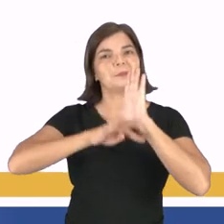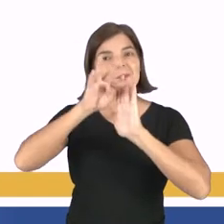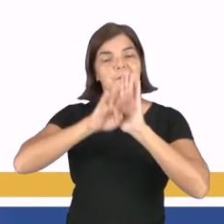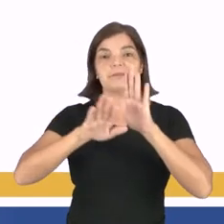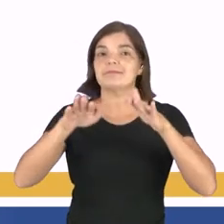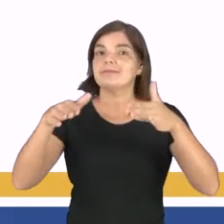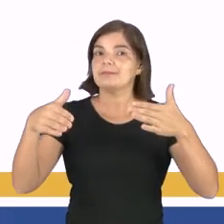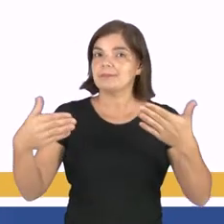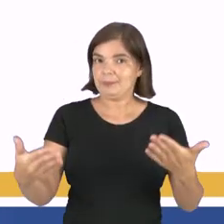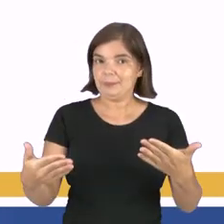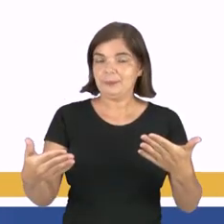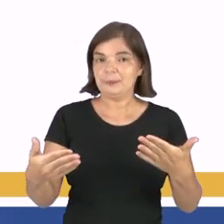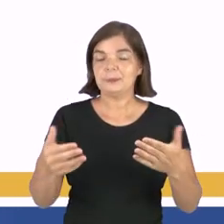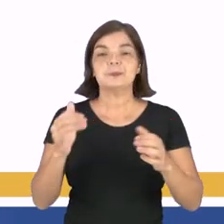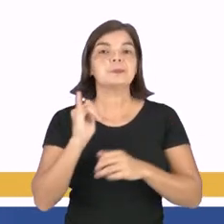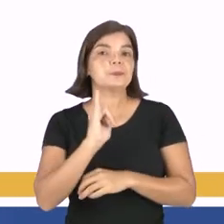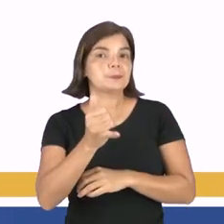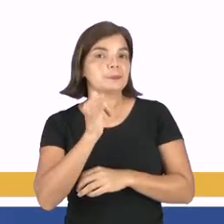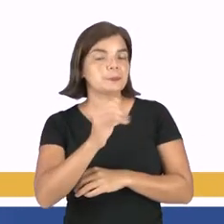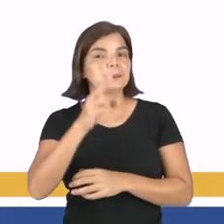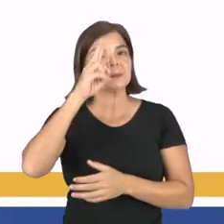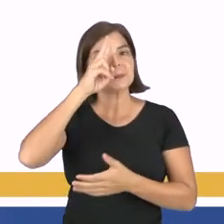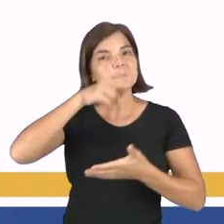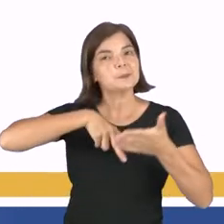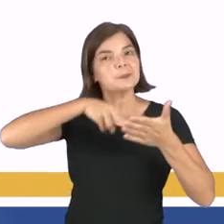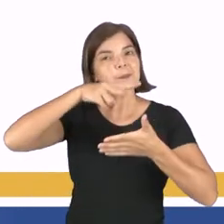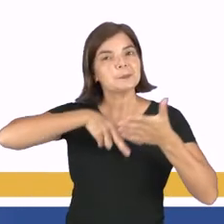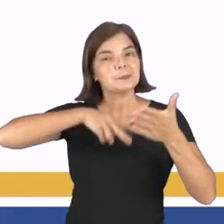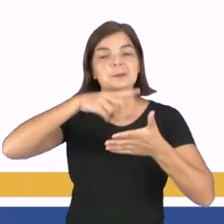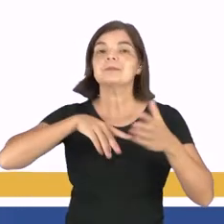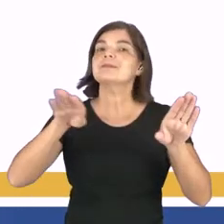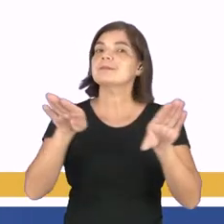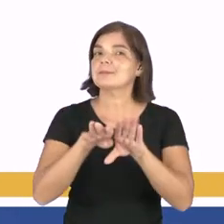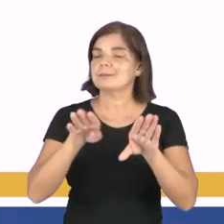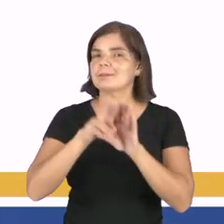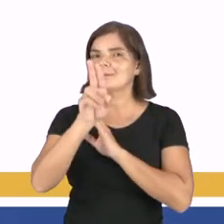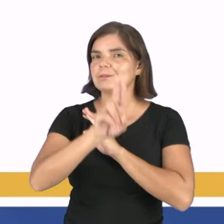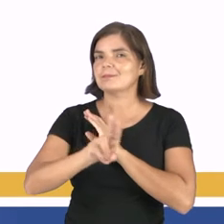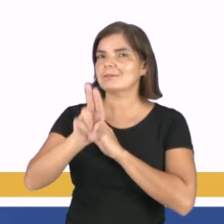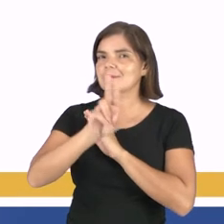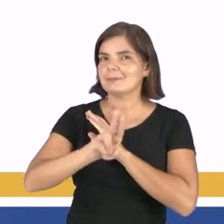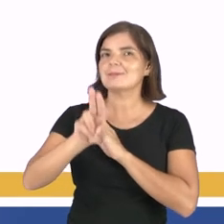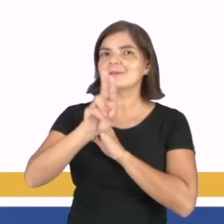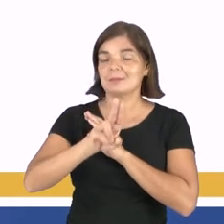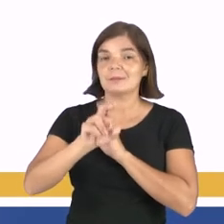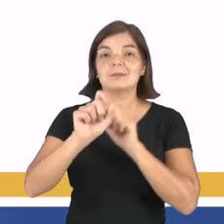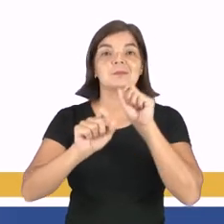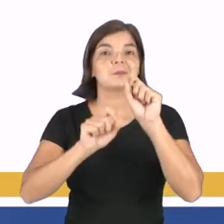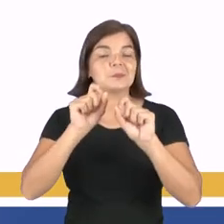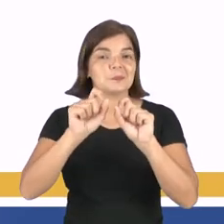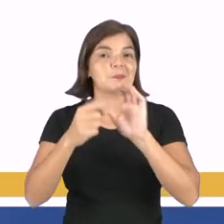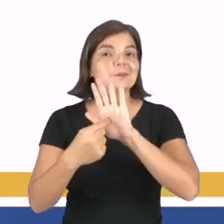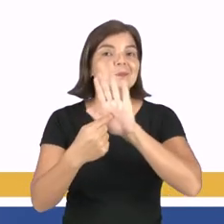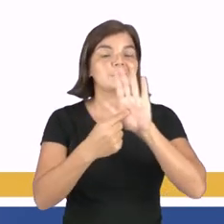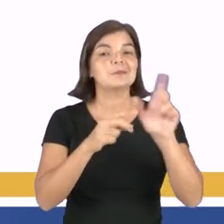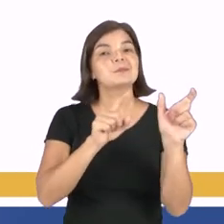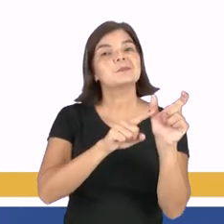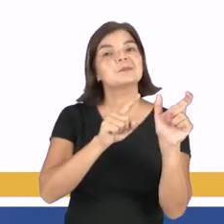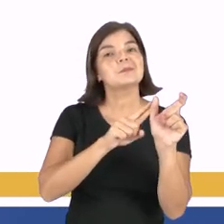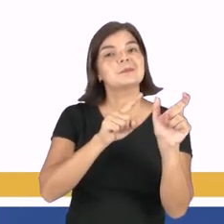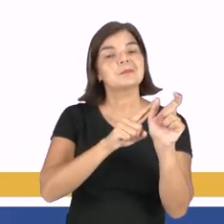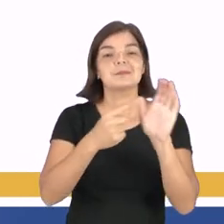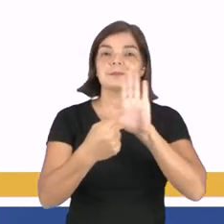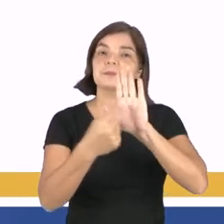do mini-conto que lemos. Para esse efeito foi utilizado o recurso expressivo chamado metáfora. Metáfora.